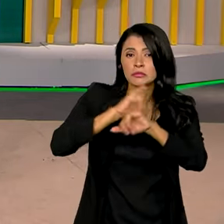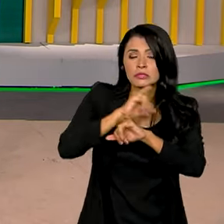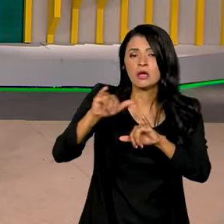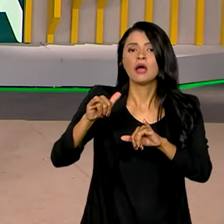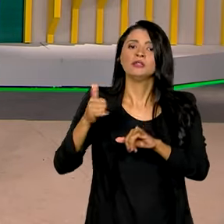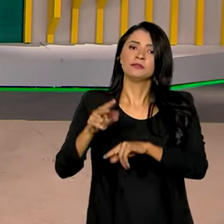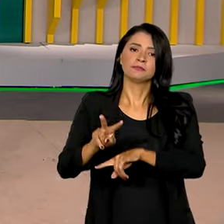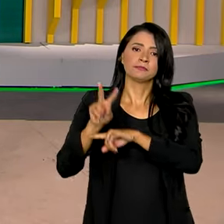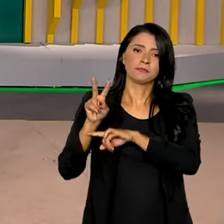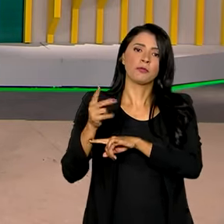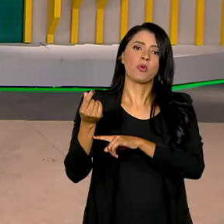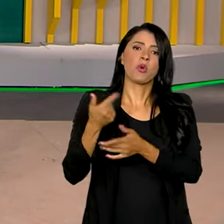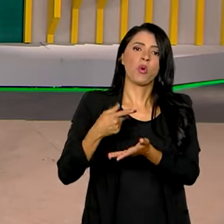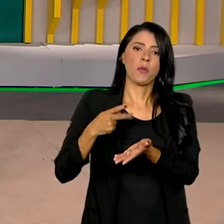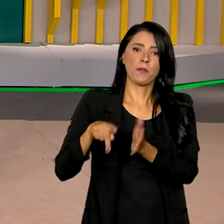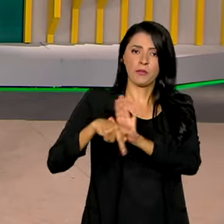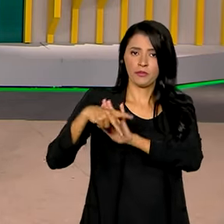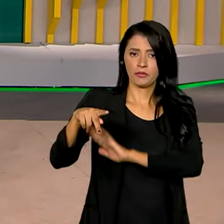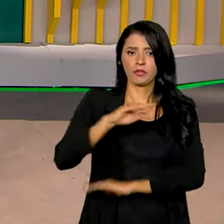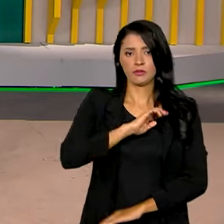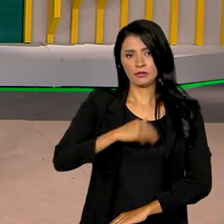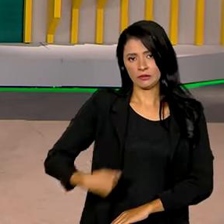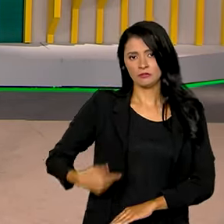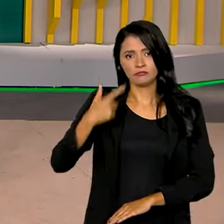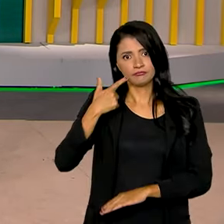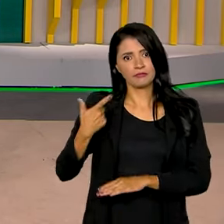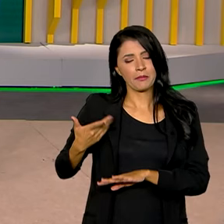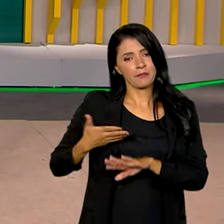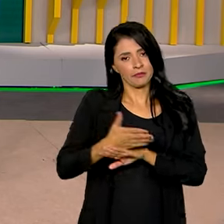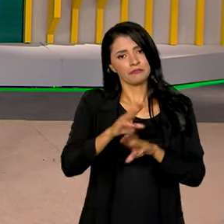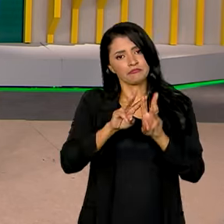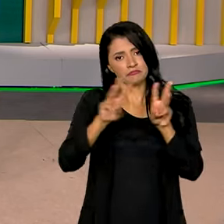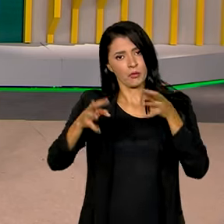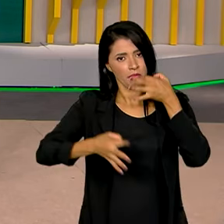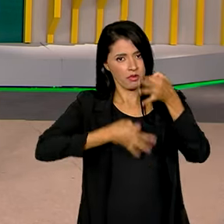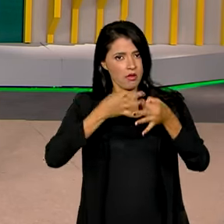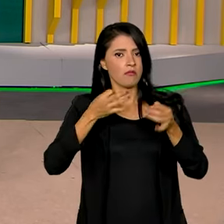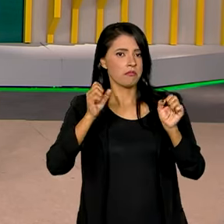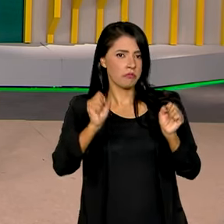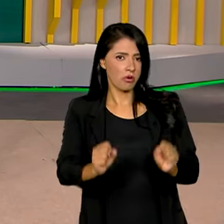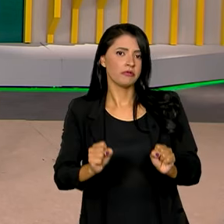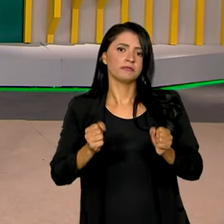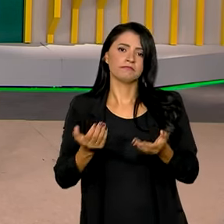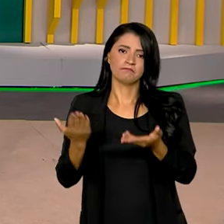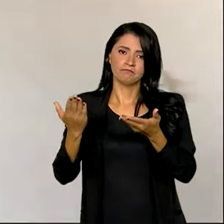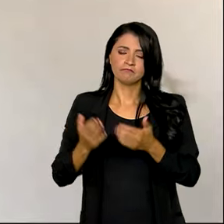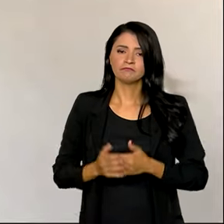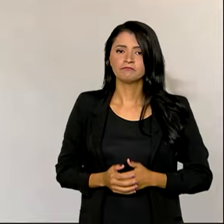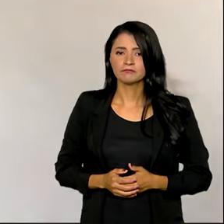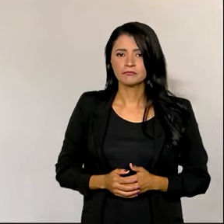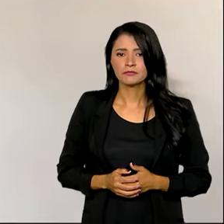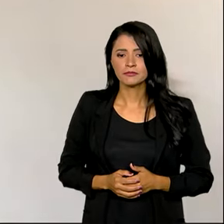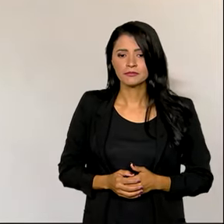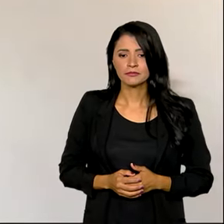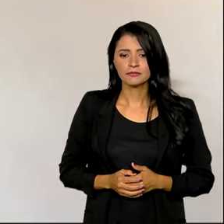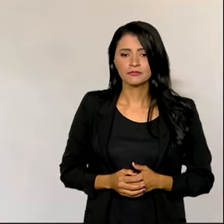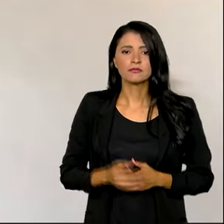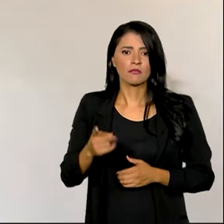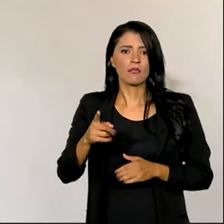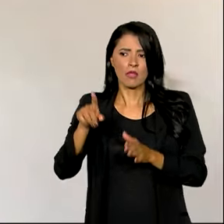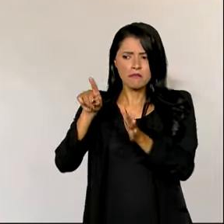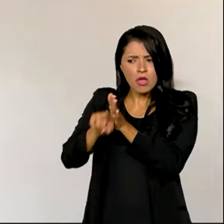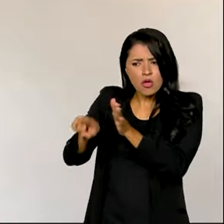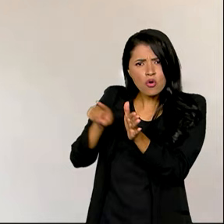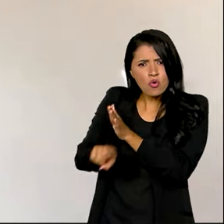e patrocínios do Estado. Para colaborar, basta acessar o site Participa Mais Brasil. A consulta